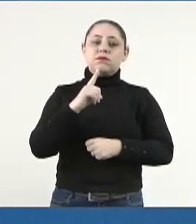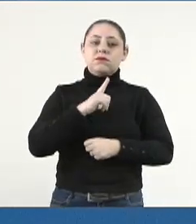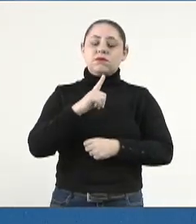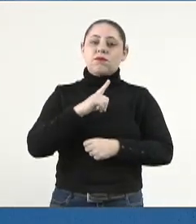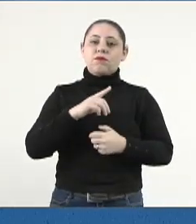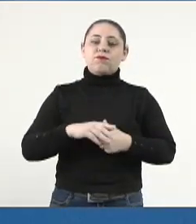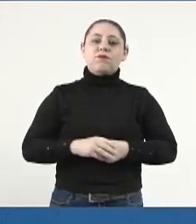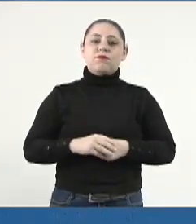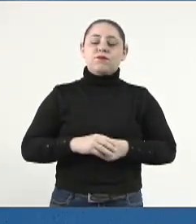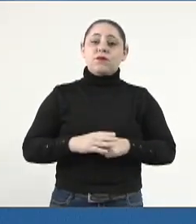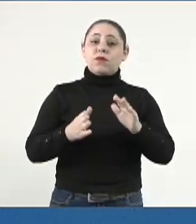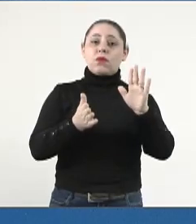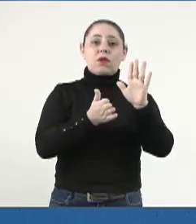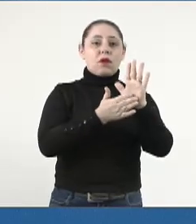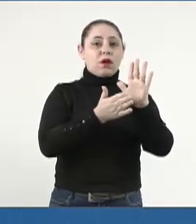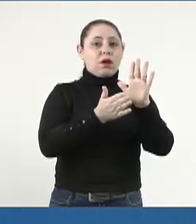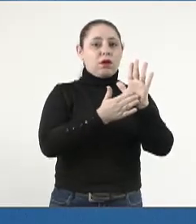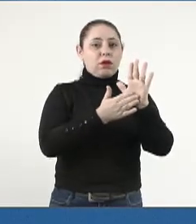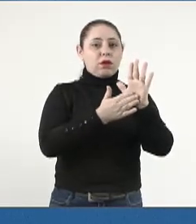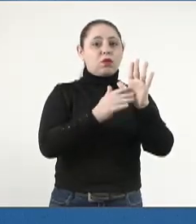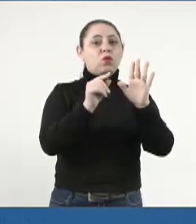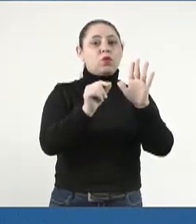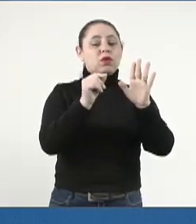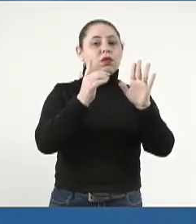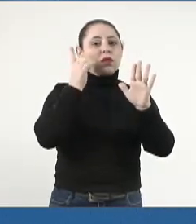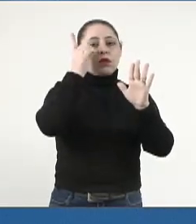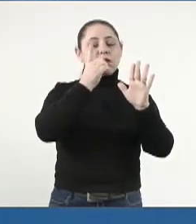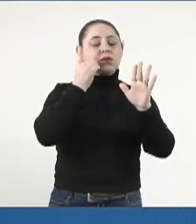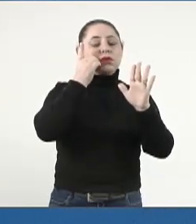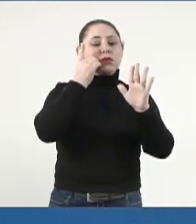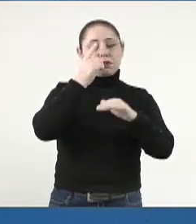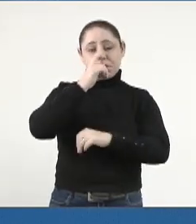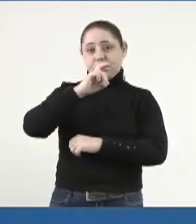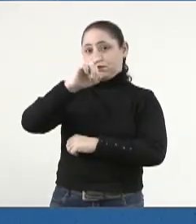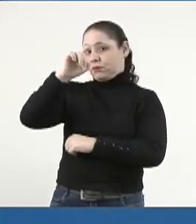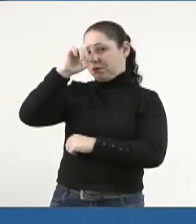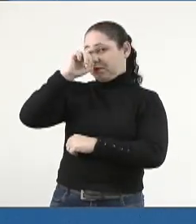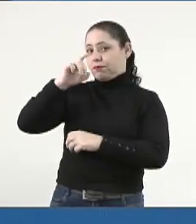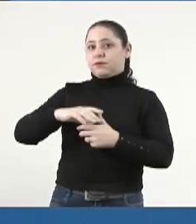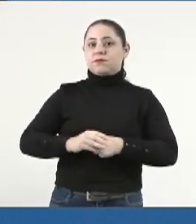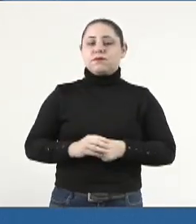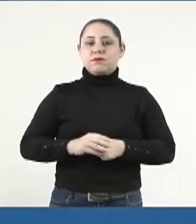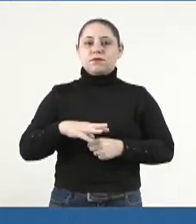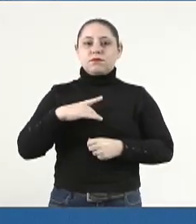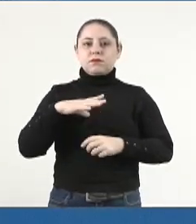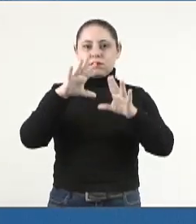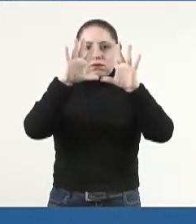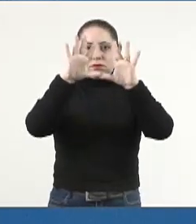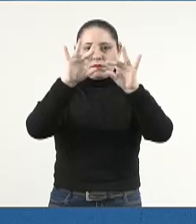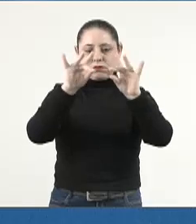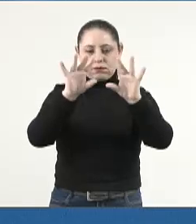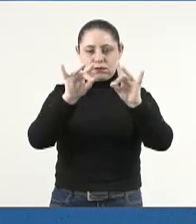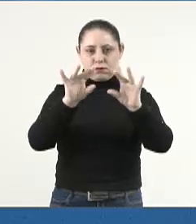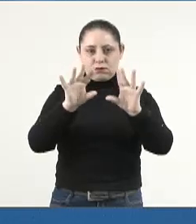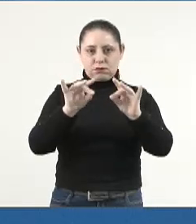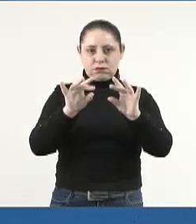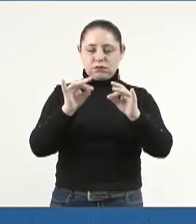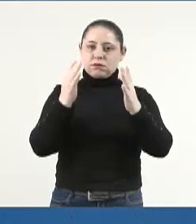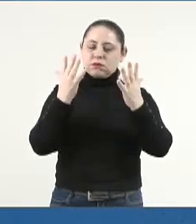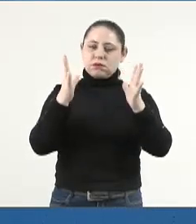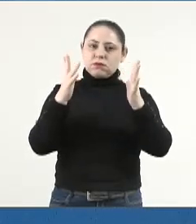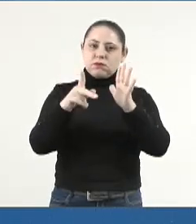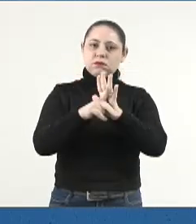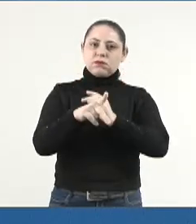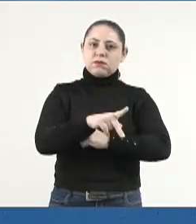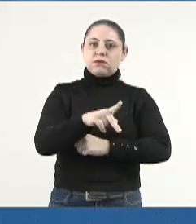por iniciativa dos seus deputados ECA do PT, atribui aplausos ao excelentíssimo senhor